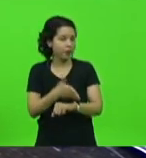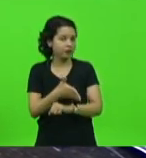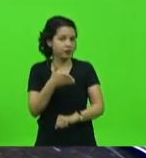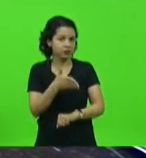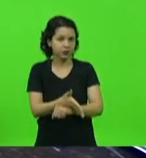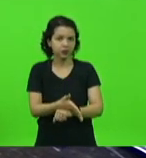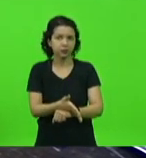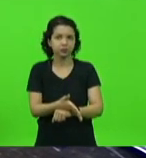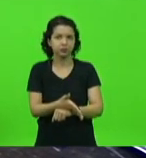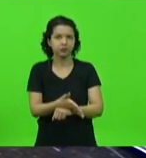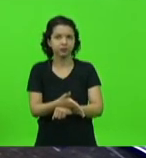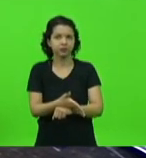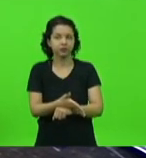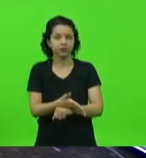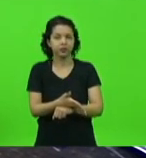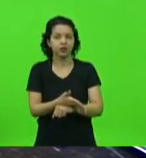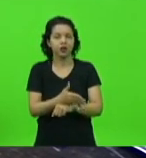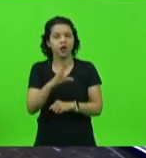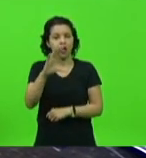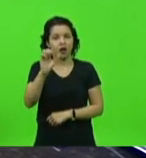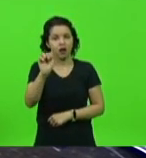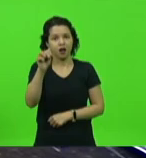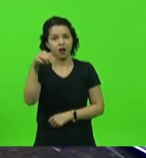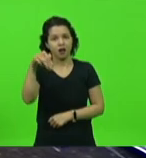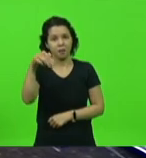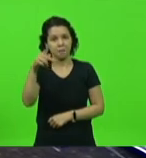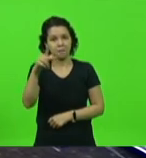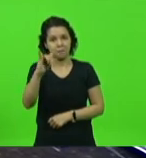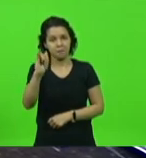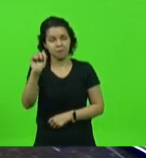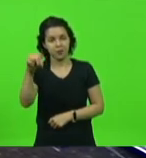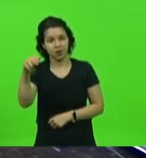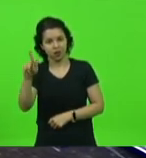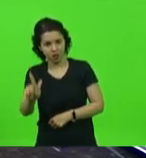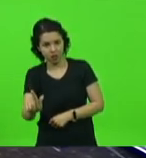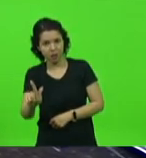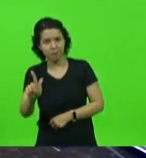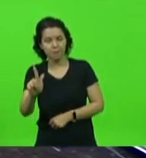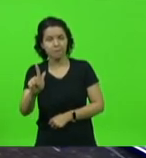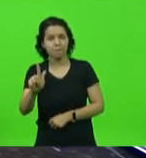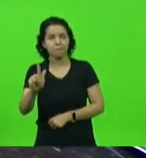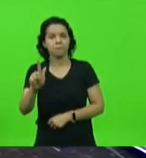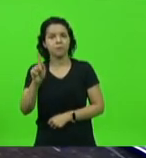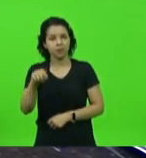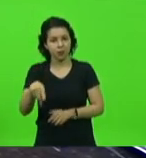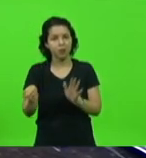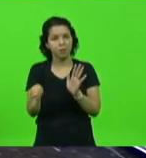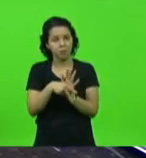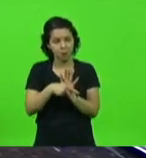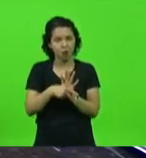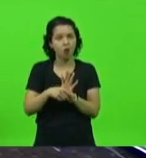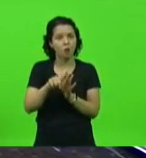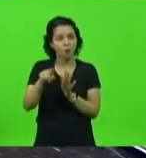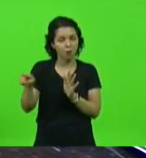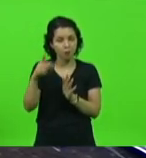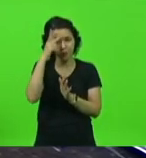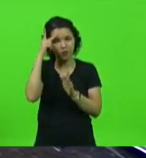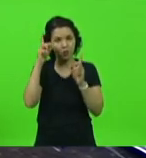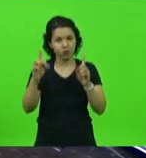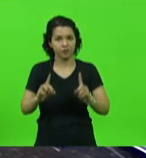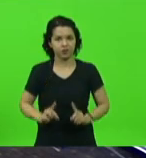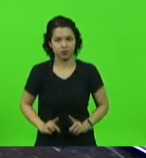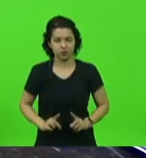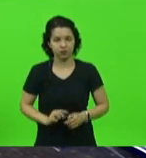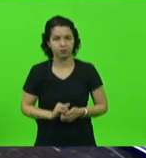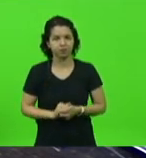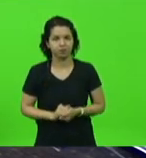campo paraolímpico, que é um outro campeonato importantíssimo. Famílias que já